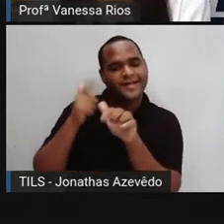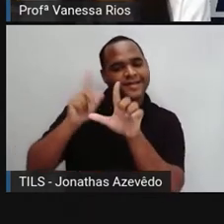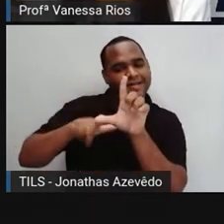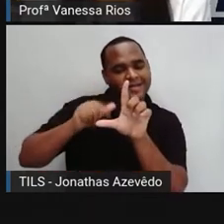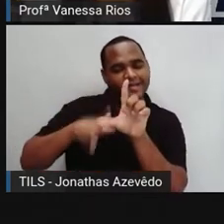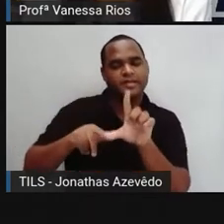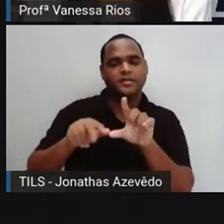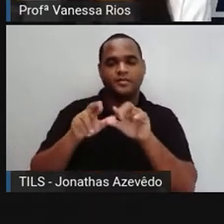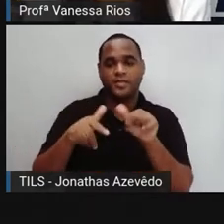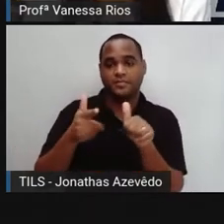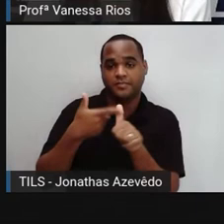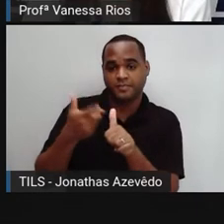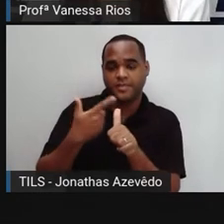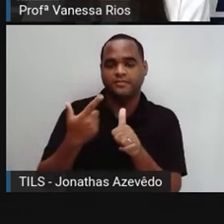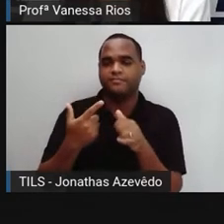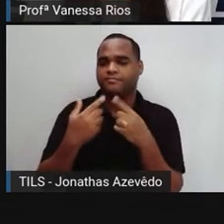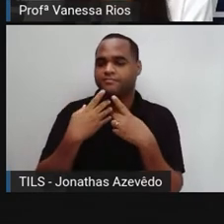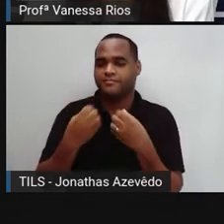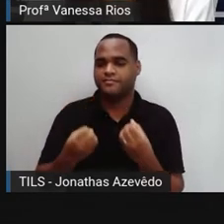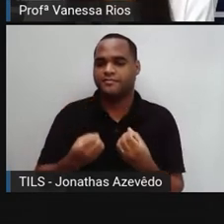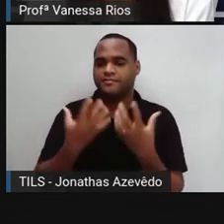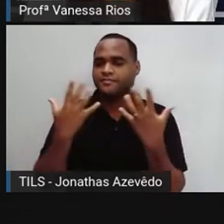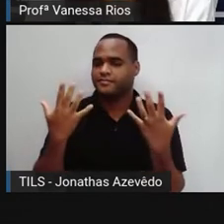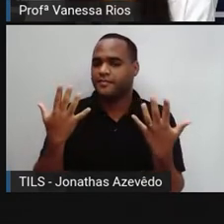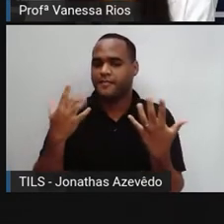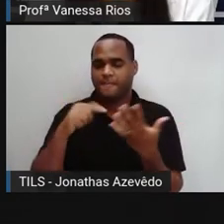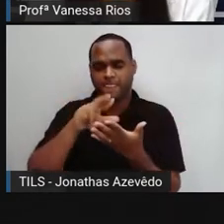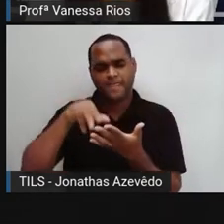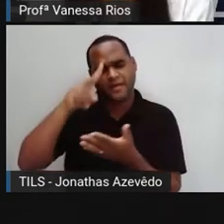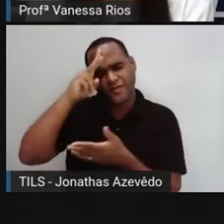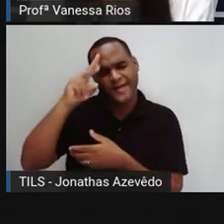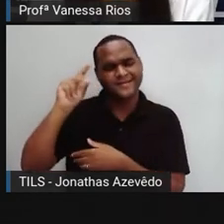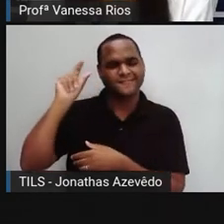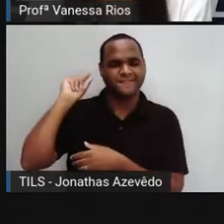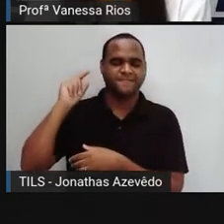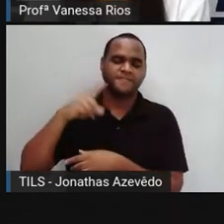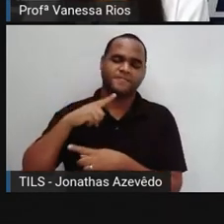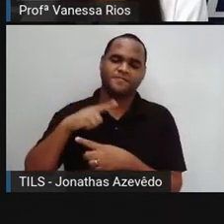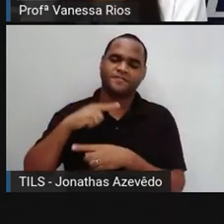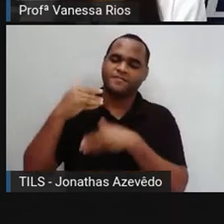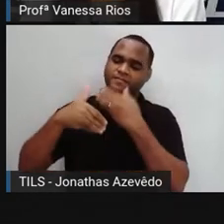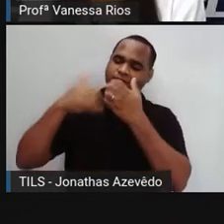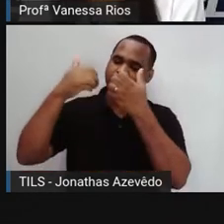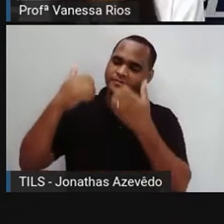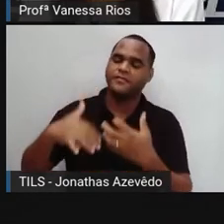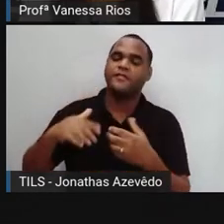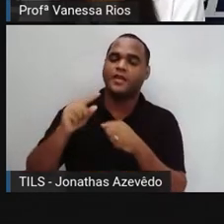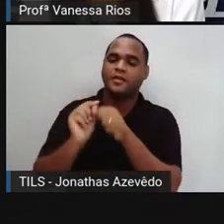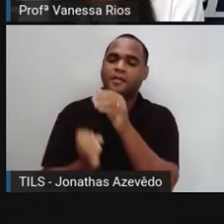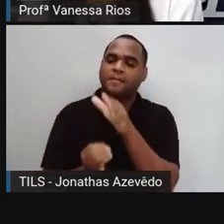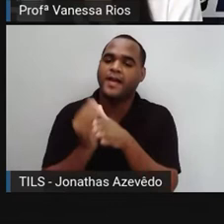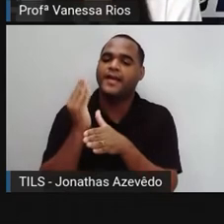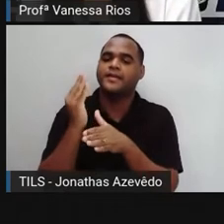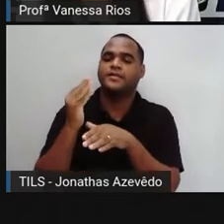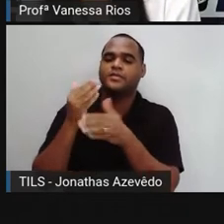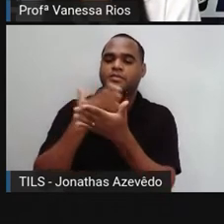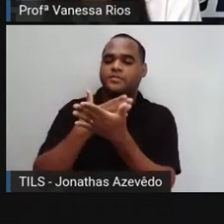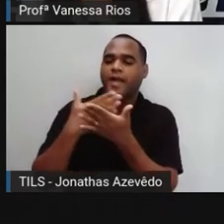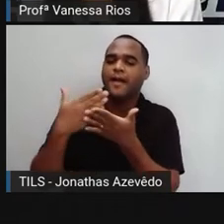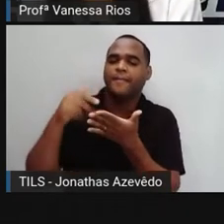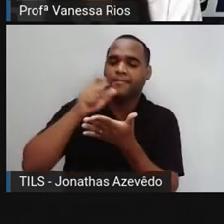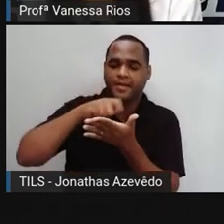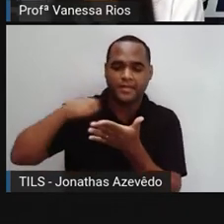primeiras manifestações pictóricas que conduziram à produção, à origem da